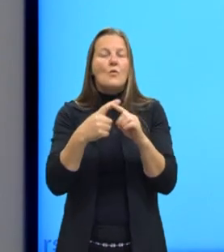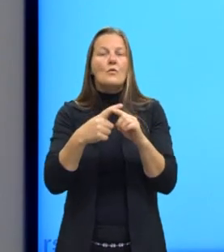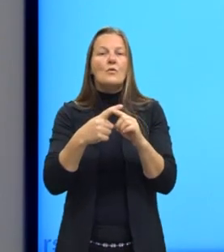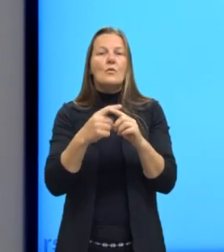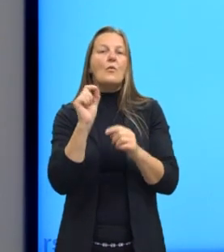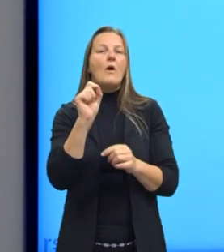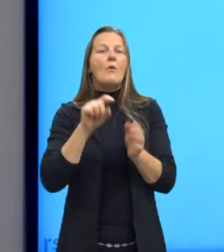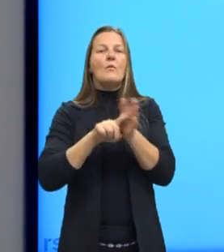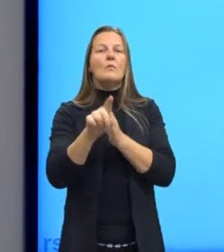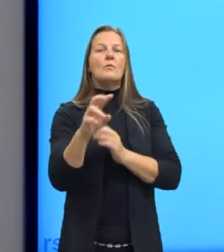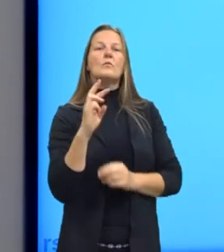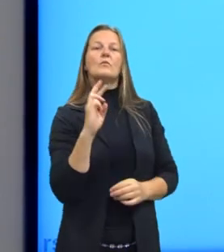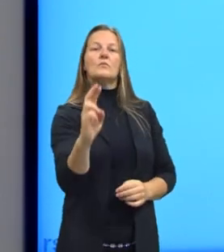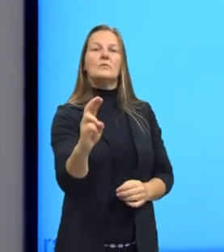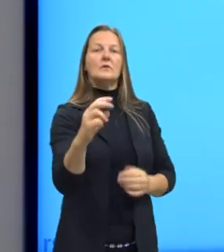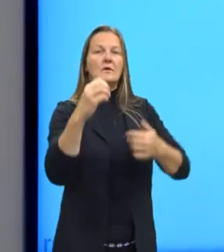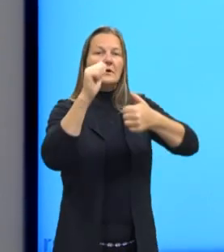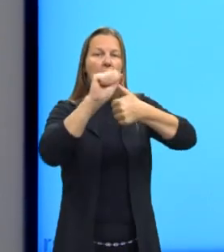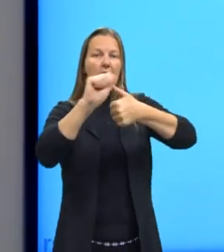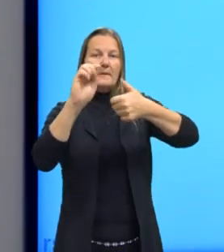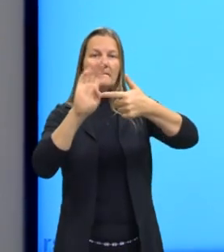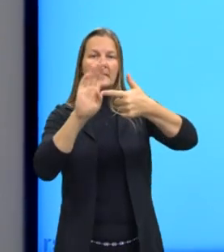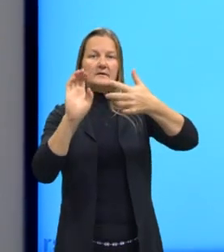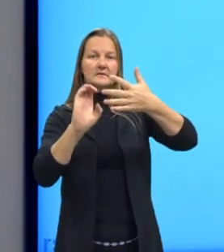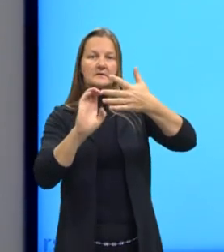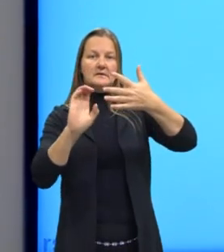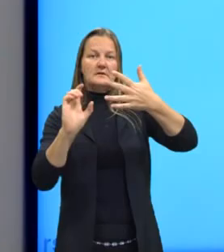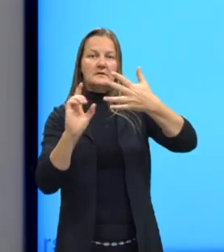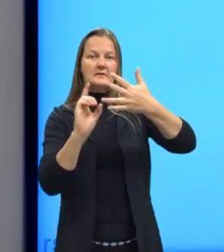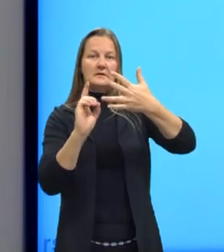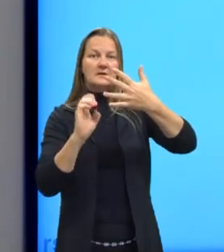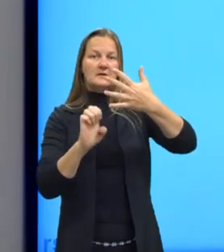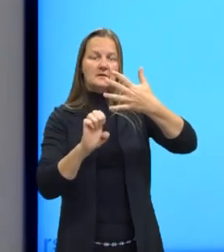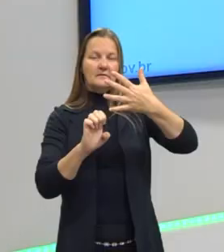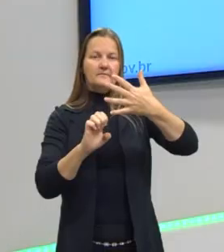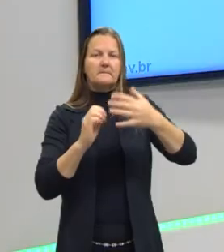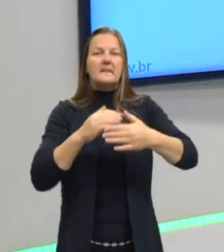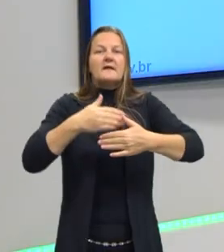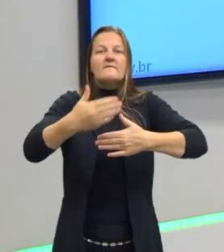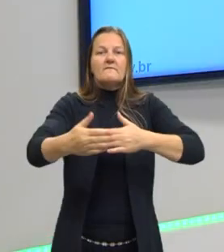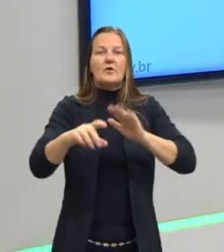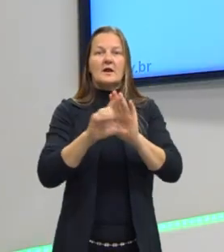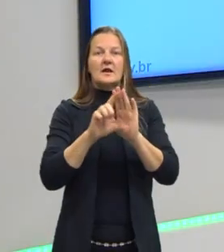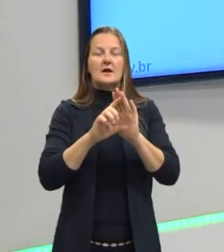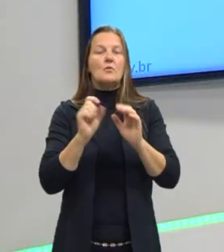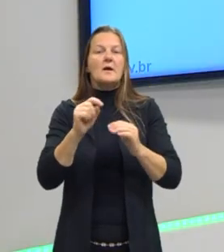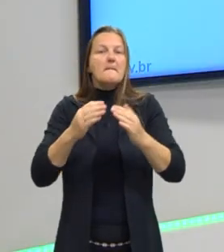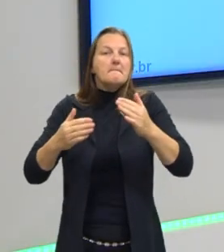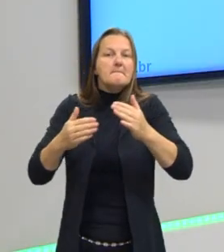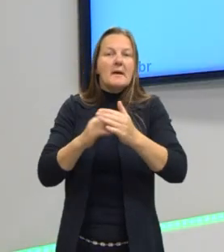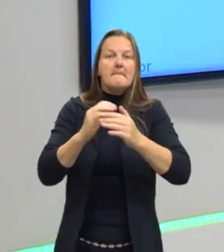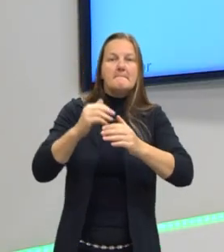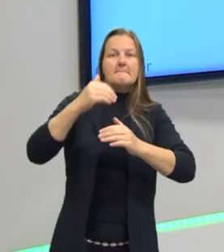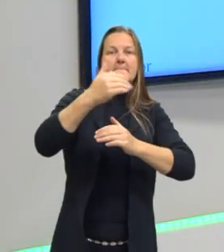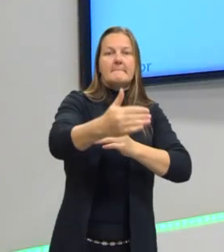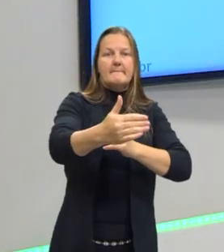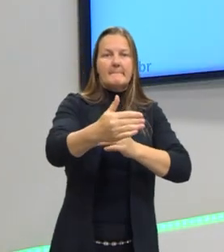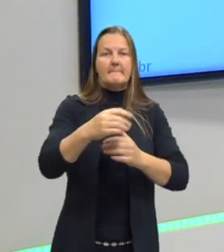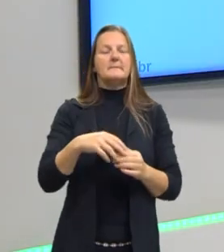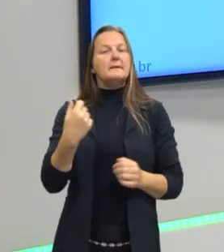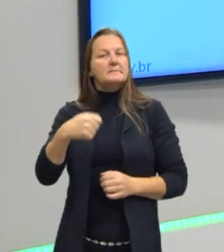traz as cinco alternativas. A biorremediação seria o ambiente que está fora da legislação, então precisa ser